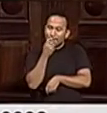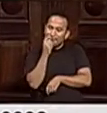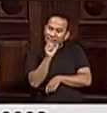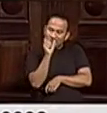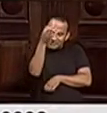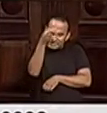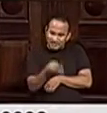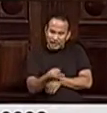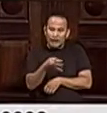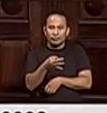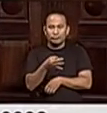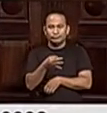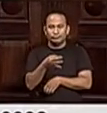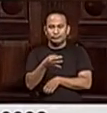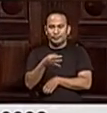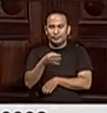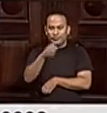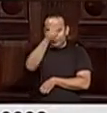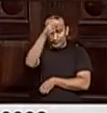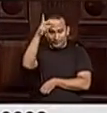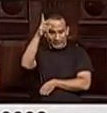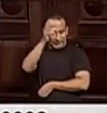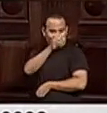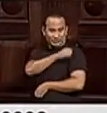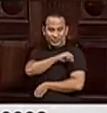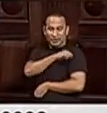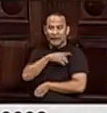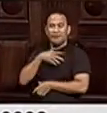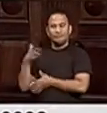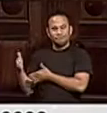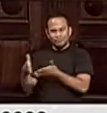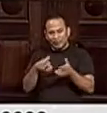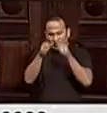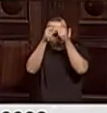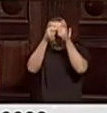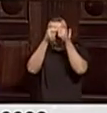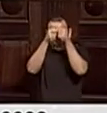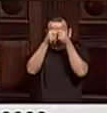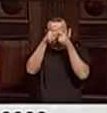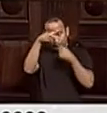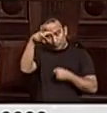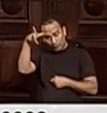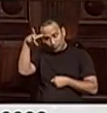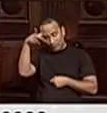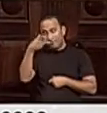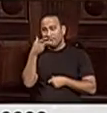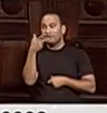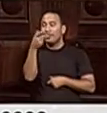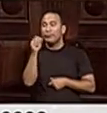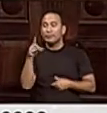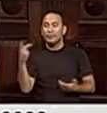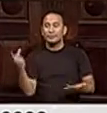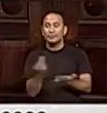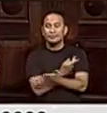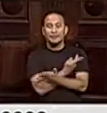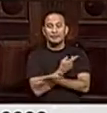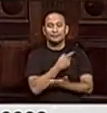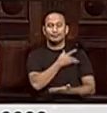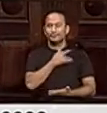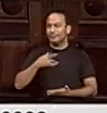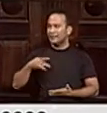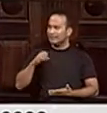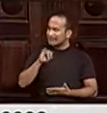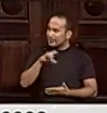prefeito do Rio de Janeiro, que ele venha a público, se posicione sobre esse assunto e diga o que está acontecendo na saúde, se tem